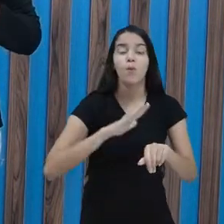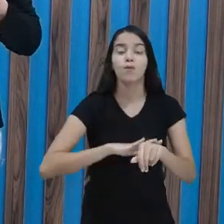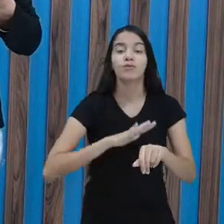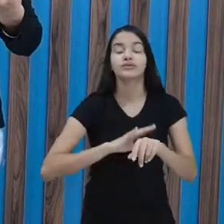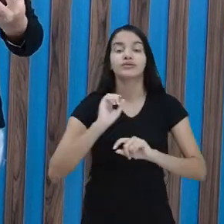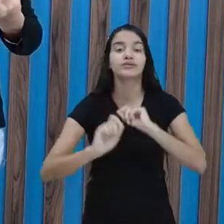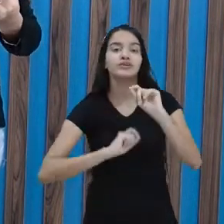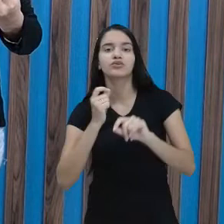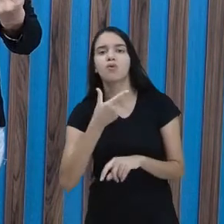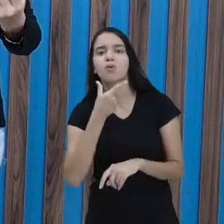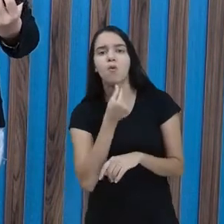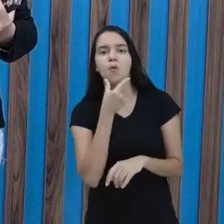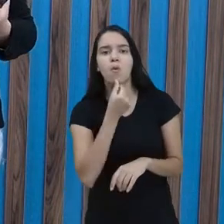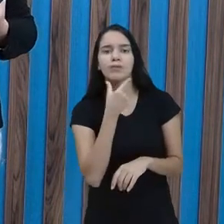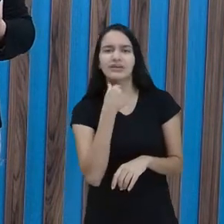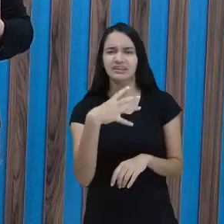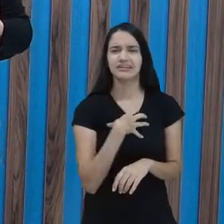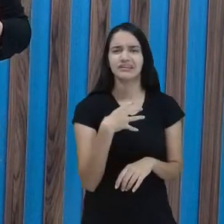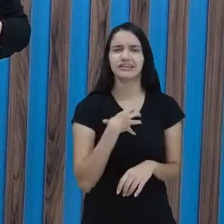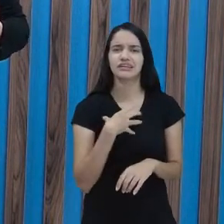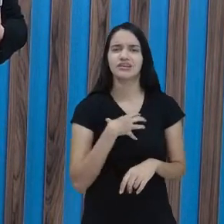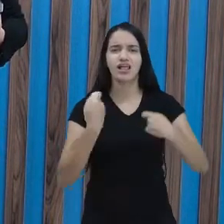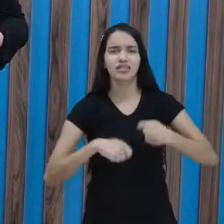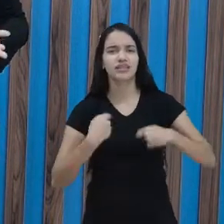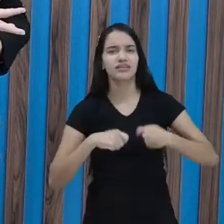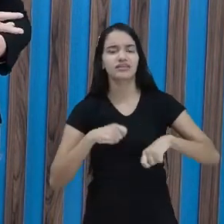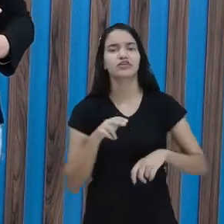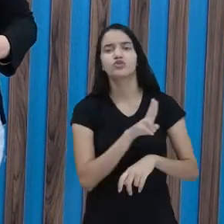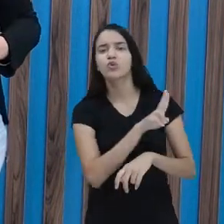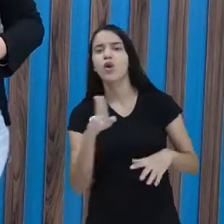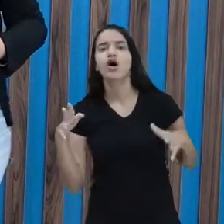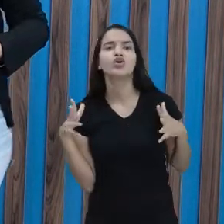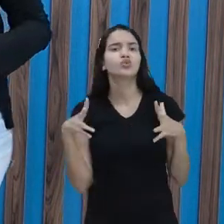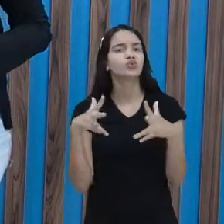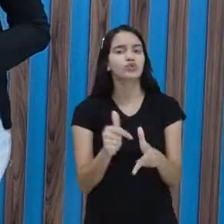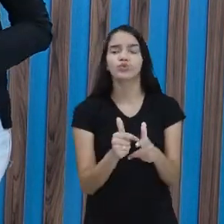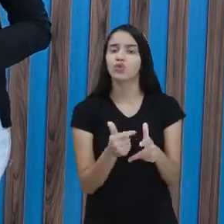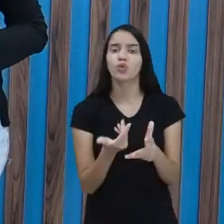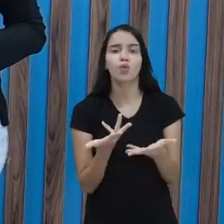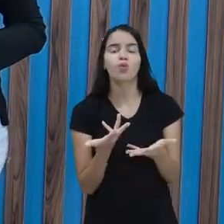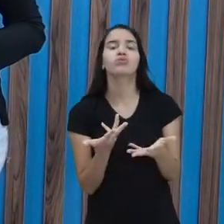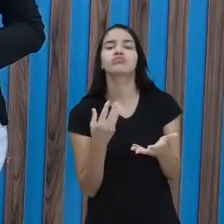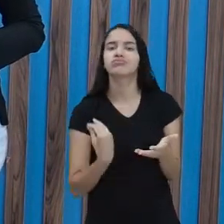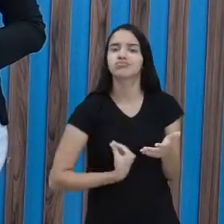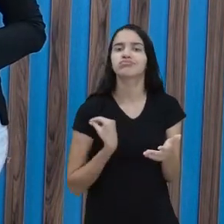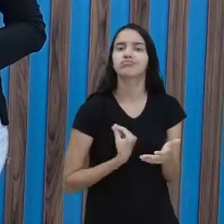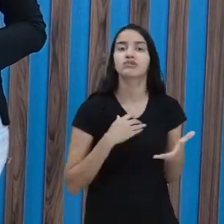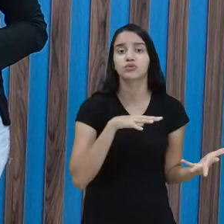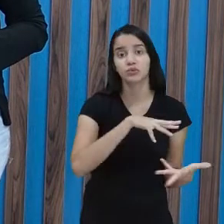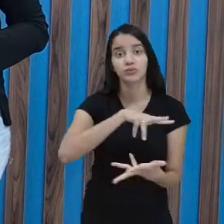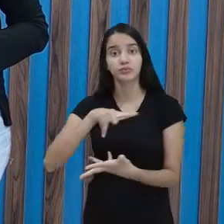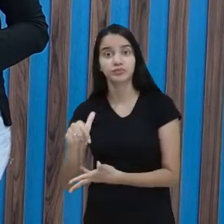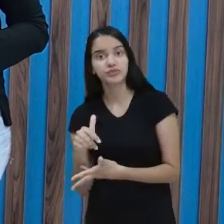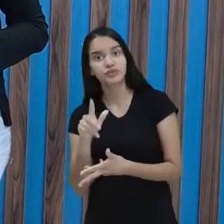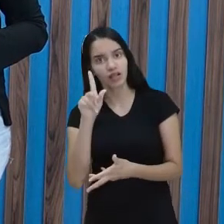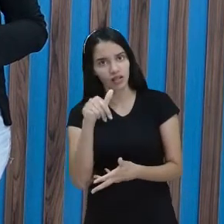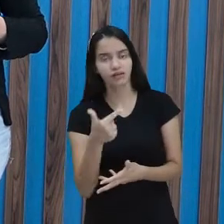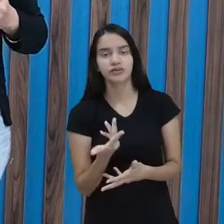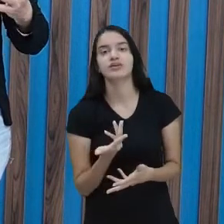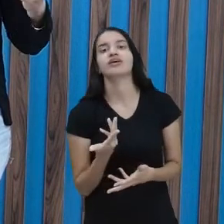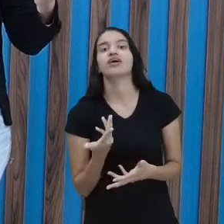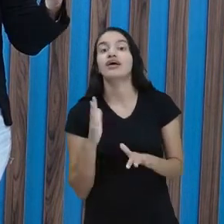em que o homem sentiu necessidade de nomear todas as coisas que existem no mundo, não é?